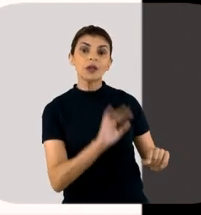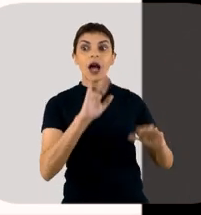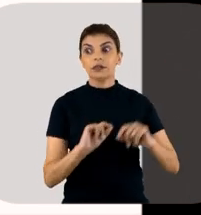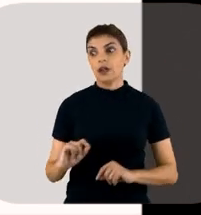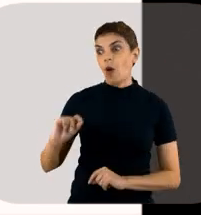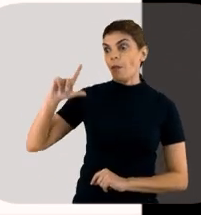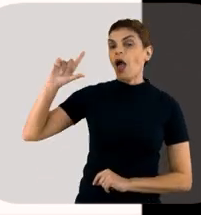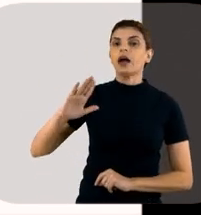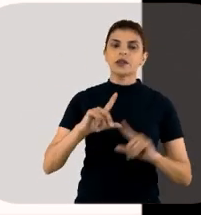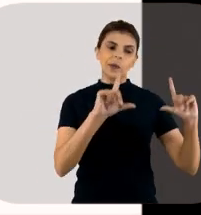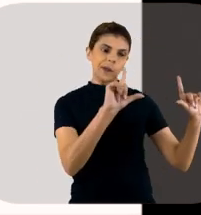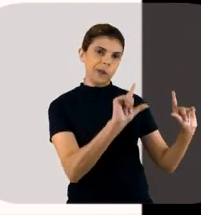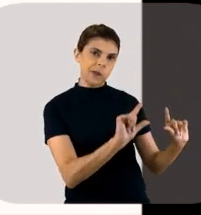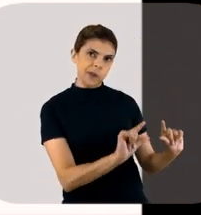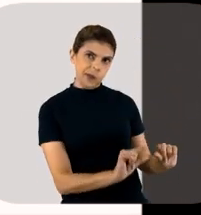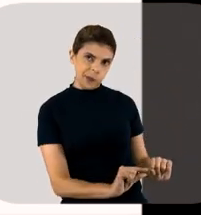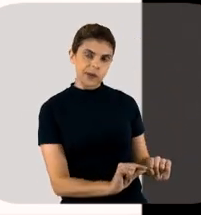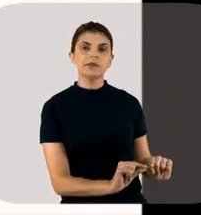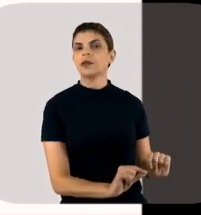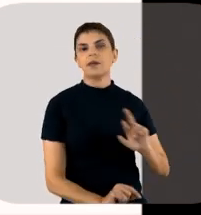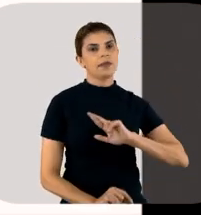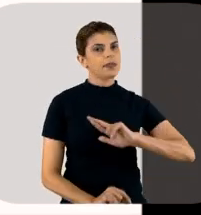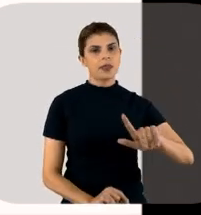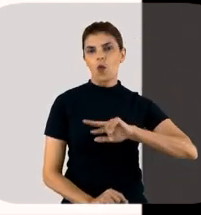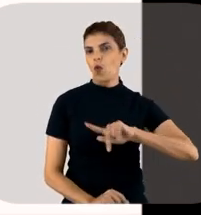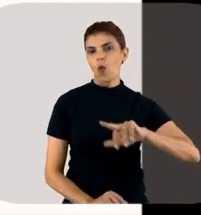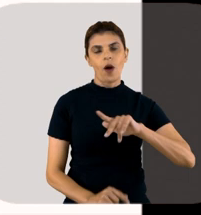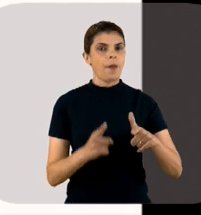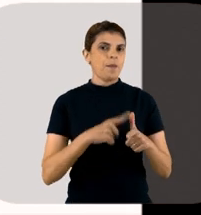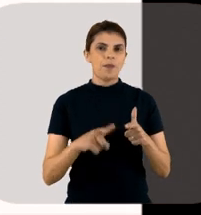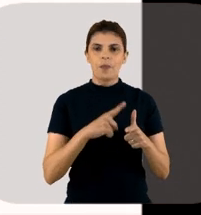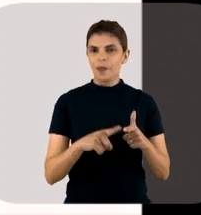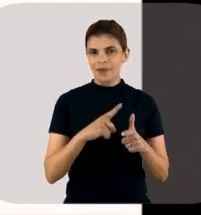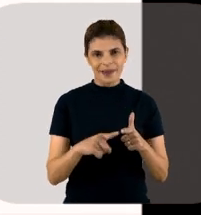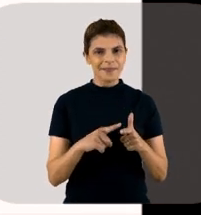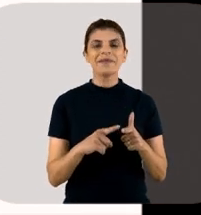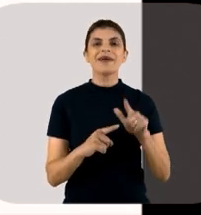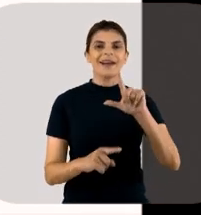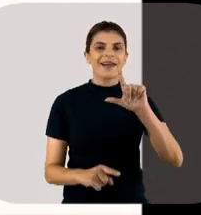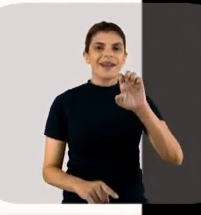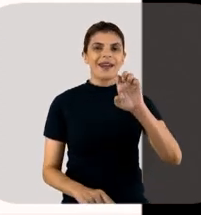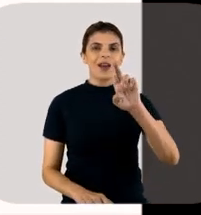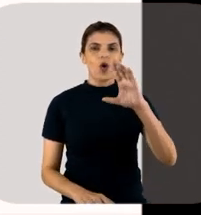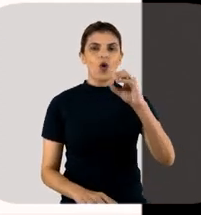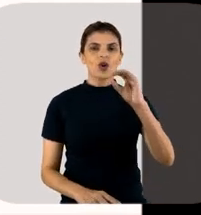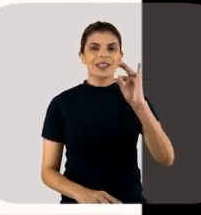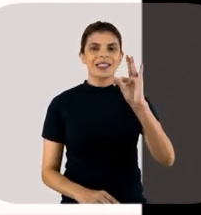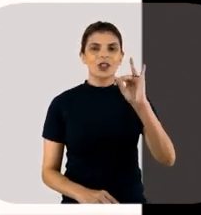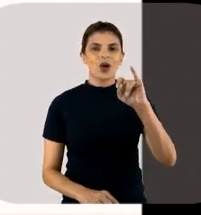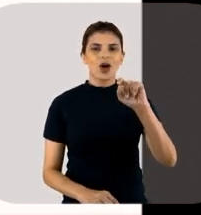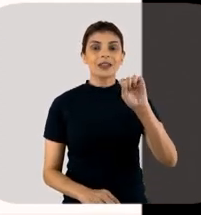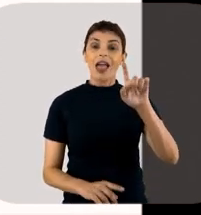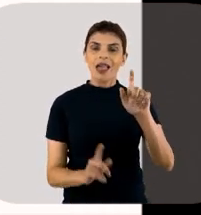É justamente ao contrário, às vezes tem uma leucopenia e não uma leucocitose, então é justamente uma